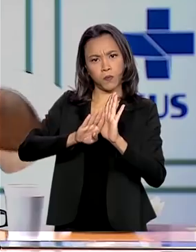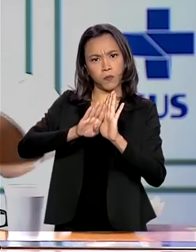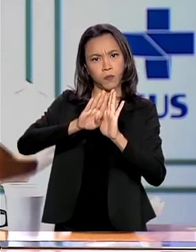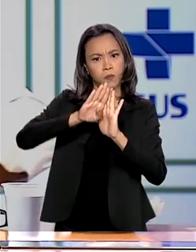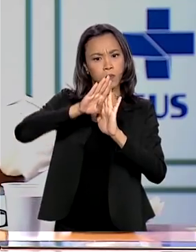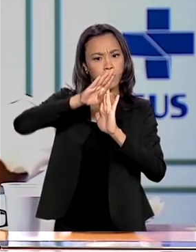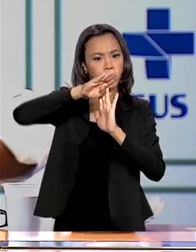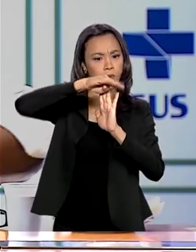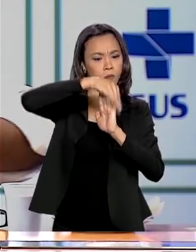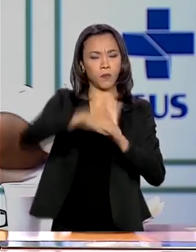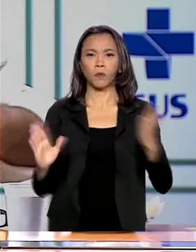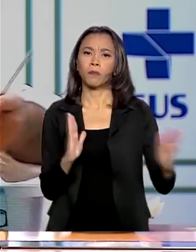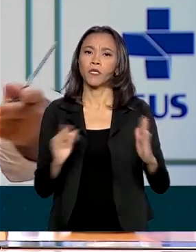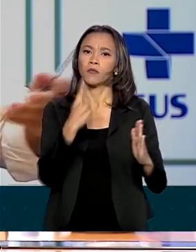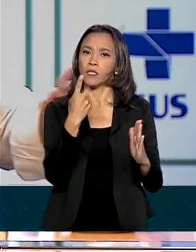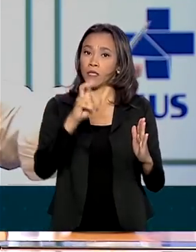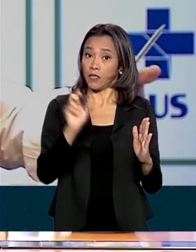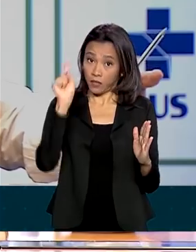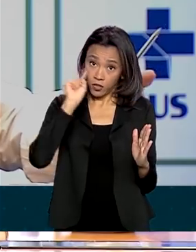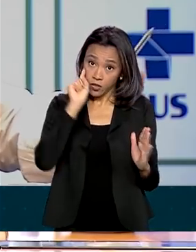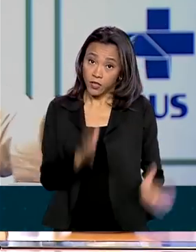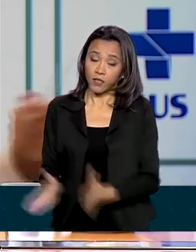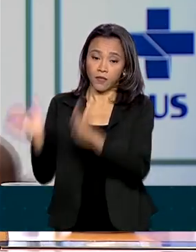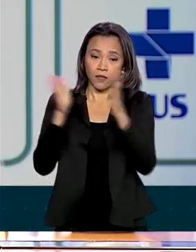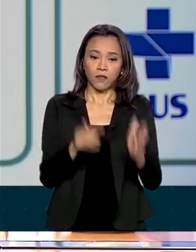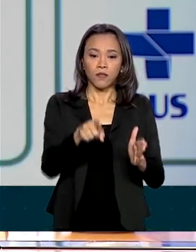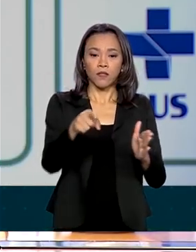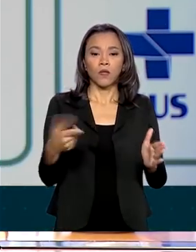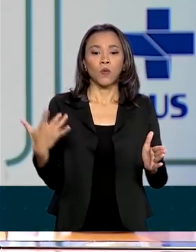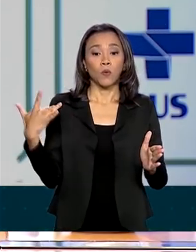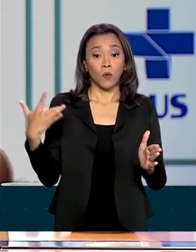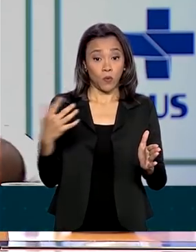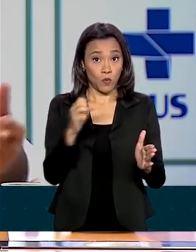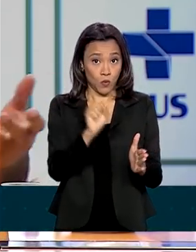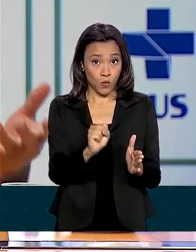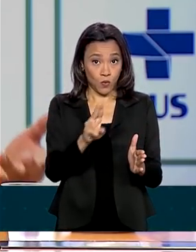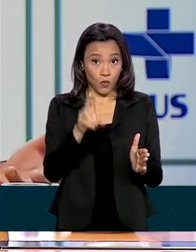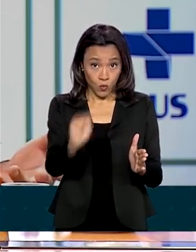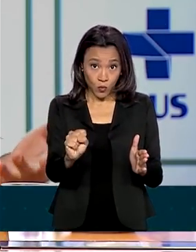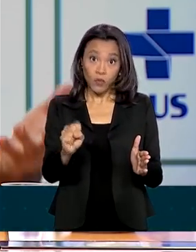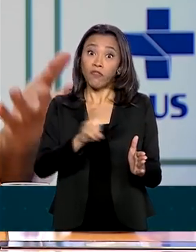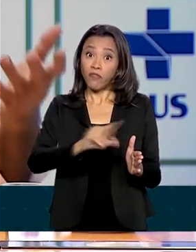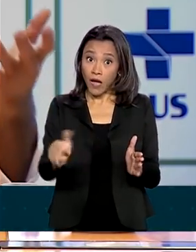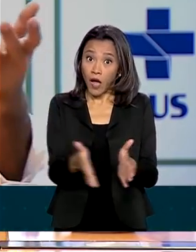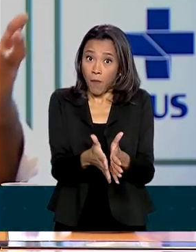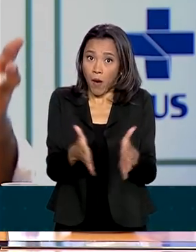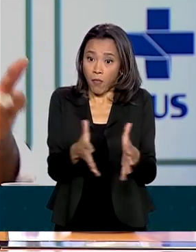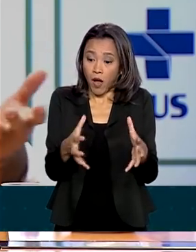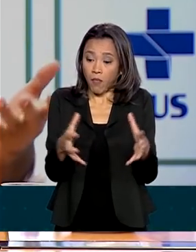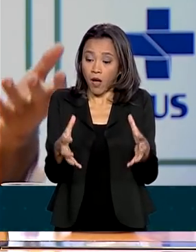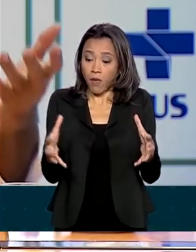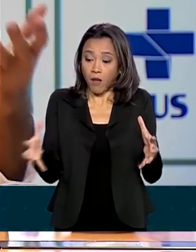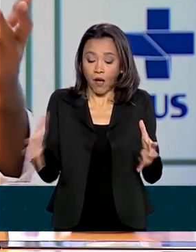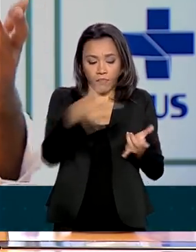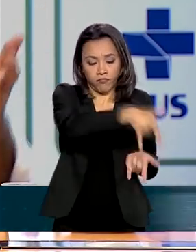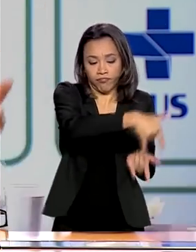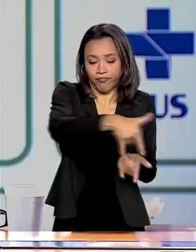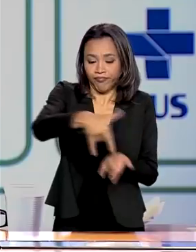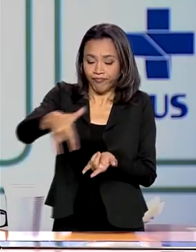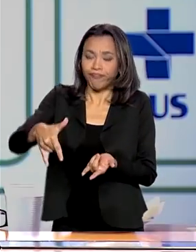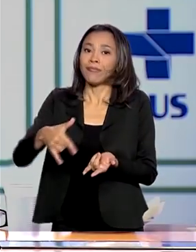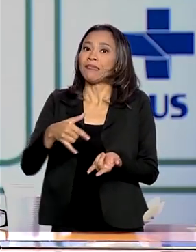O SUS agora está aumentando a sua capilaridade, o número de leitos vão aparecendo, o número de